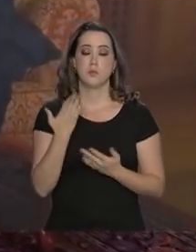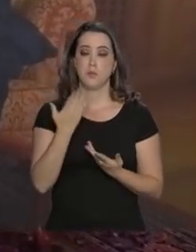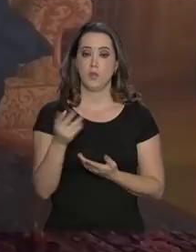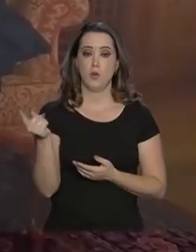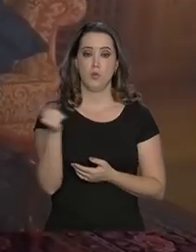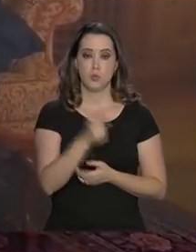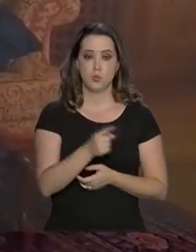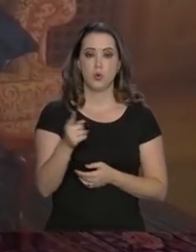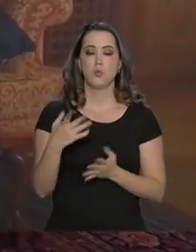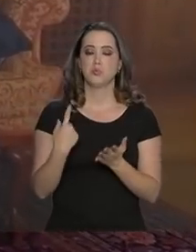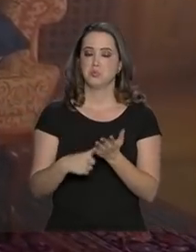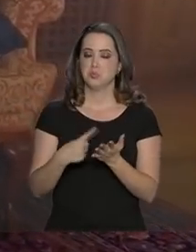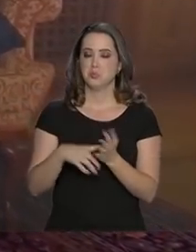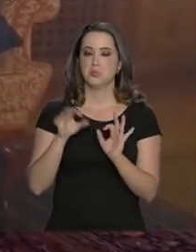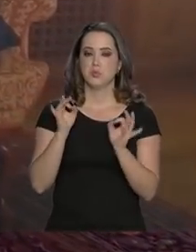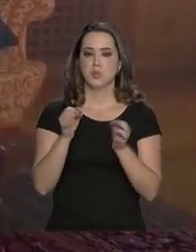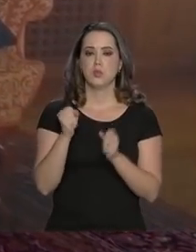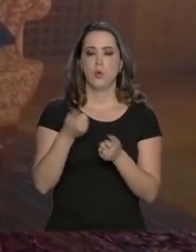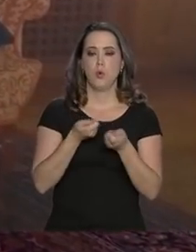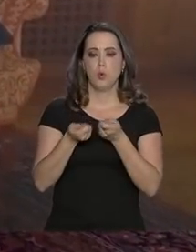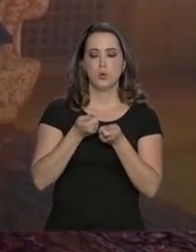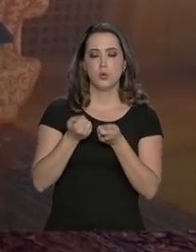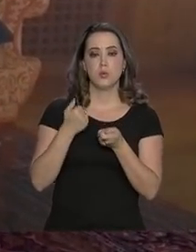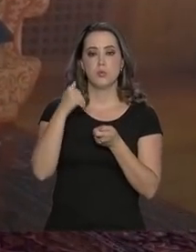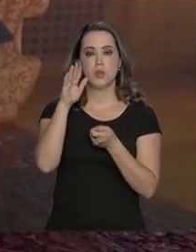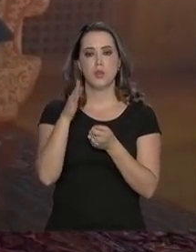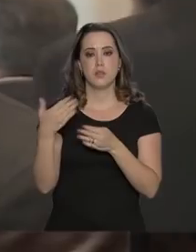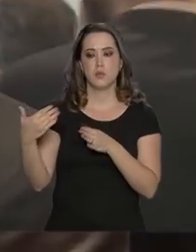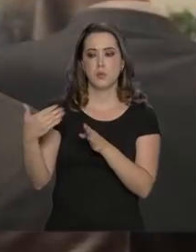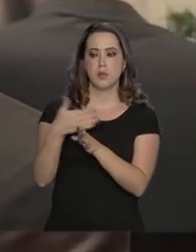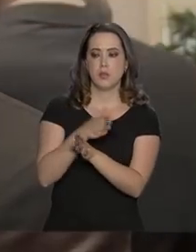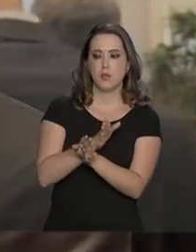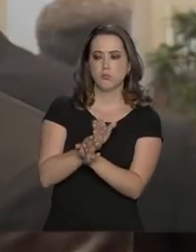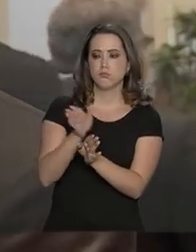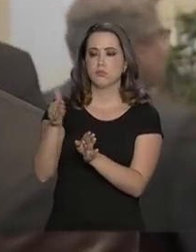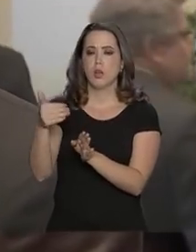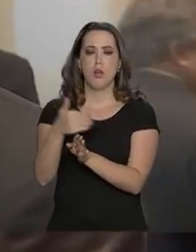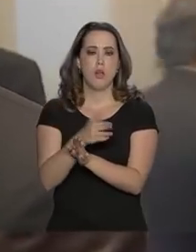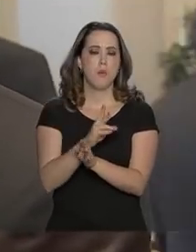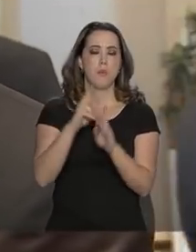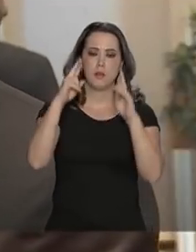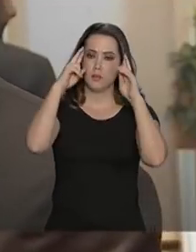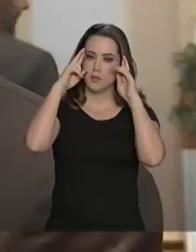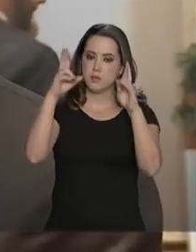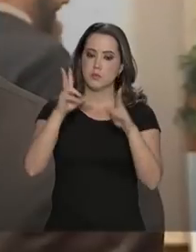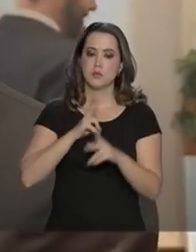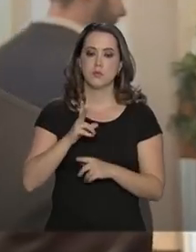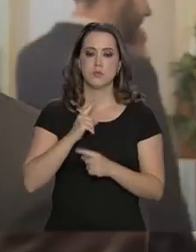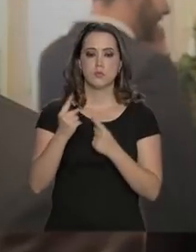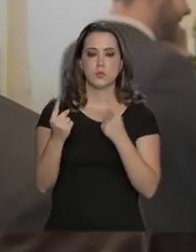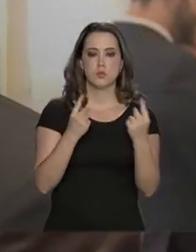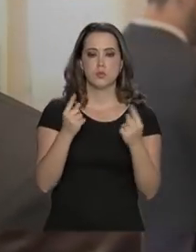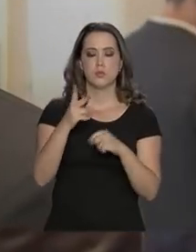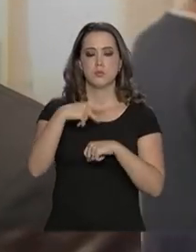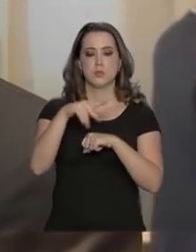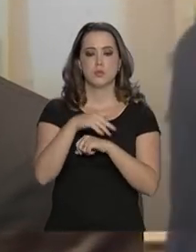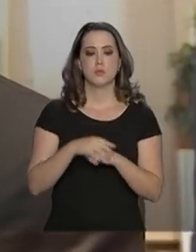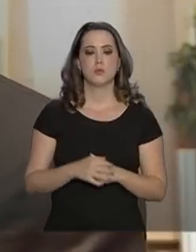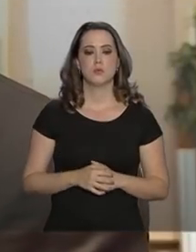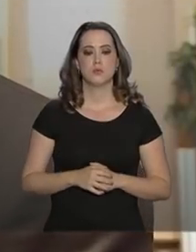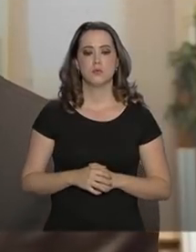Os dois concordaram em ter maior controle sobre as regras de imigração para respeitar as particularidades de cada país.